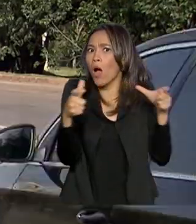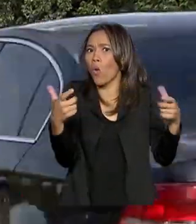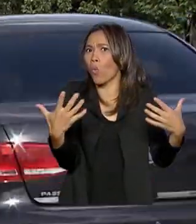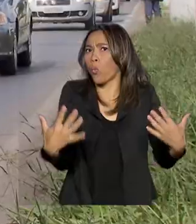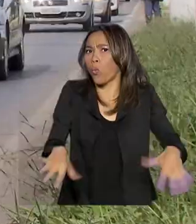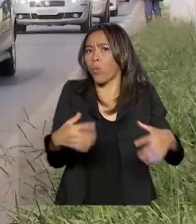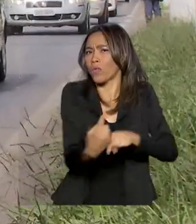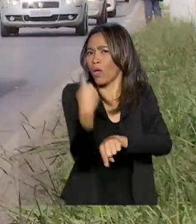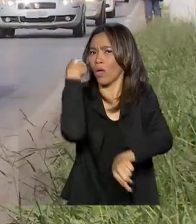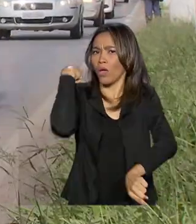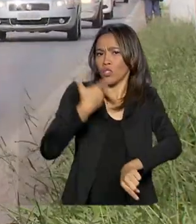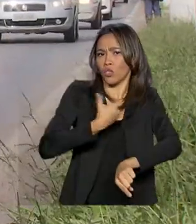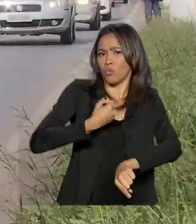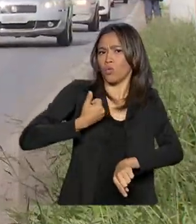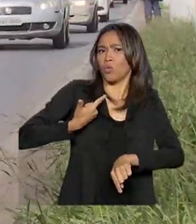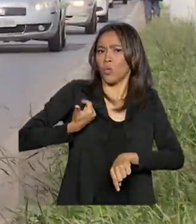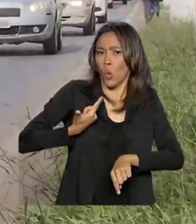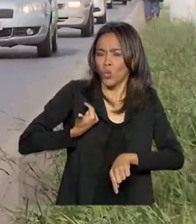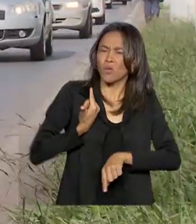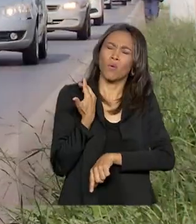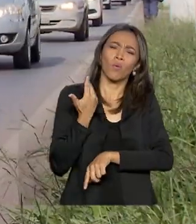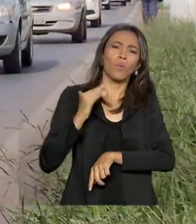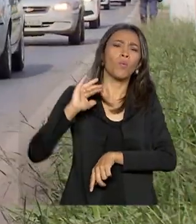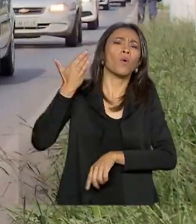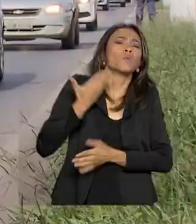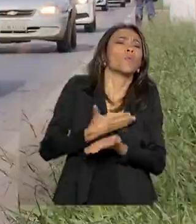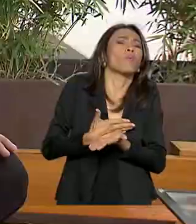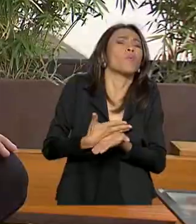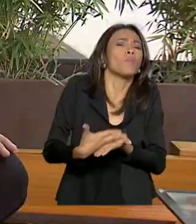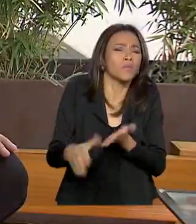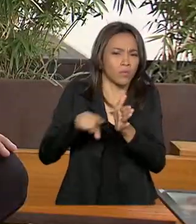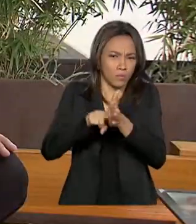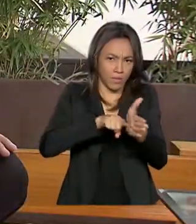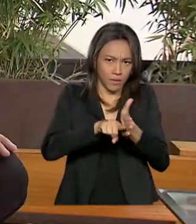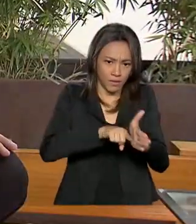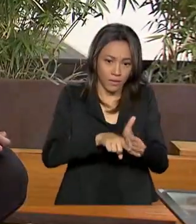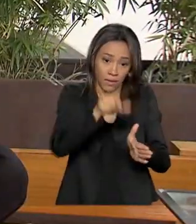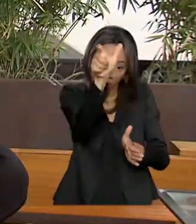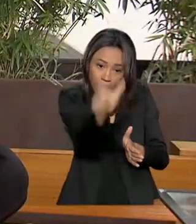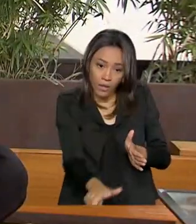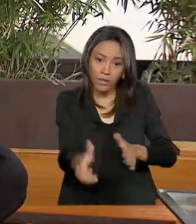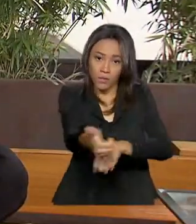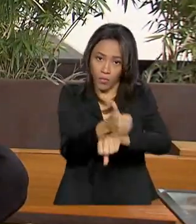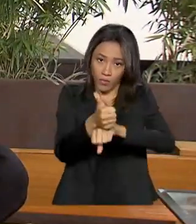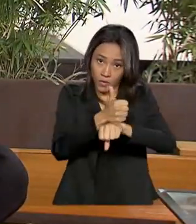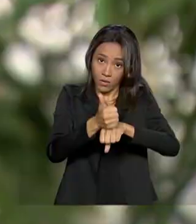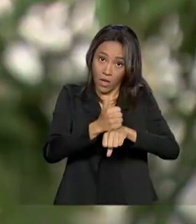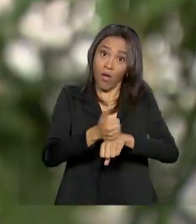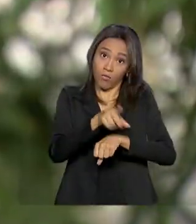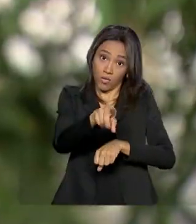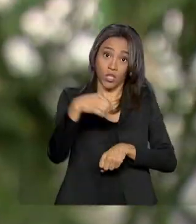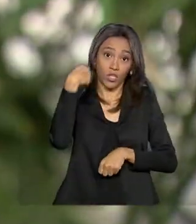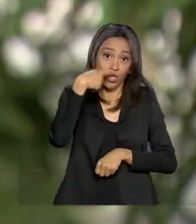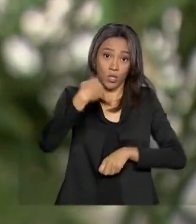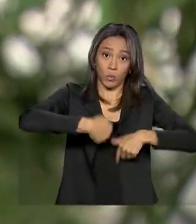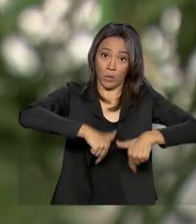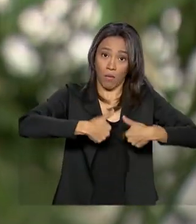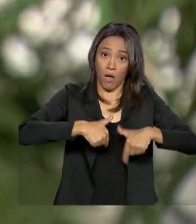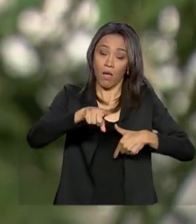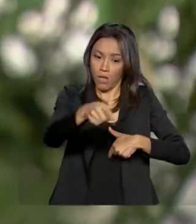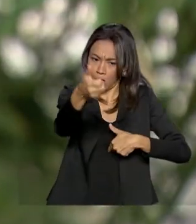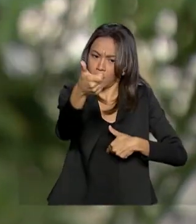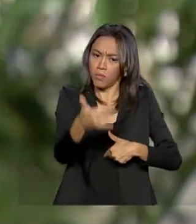2012, quando a pesquisa começou a ser realizada. Este especialista em direito do trabalho explica que os